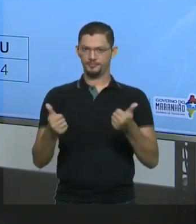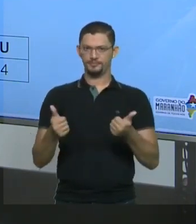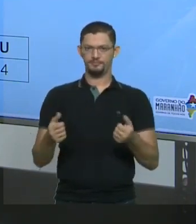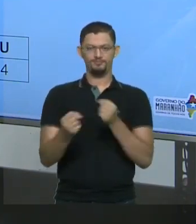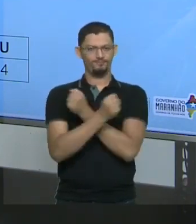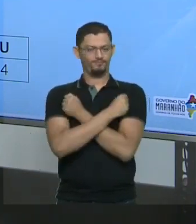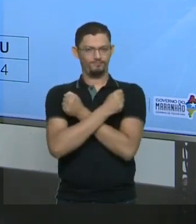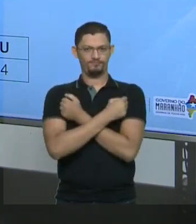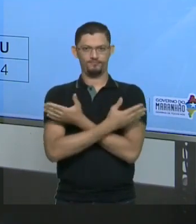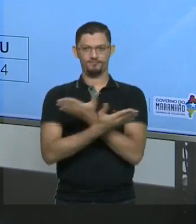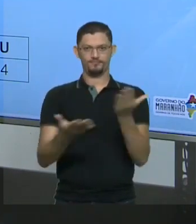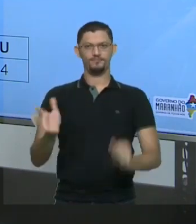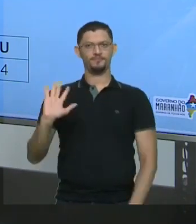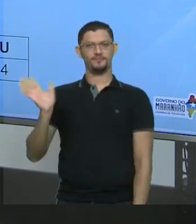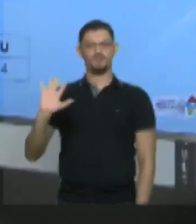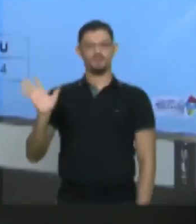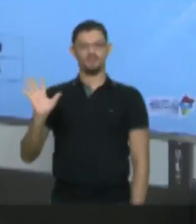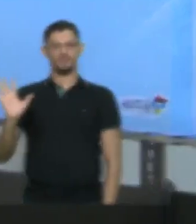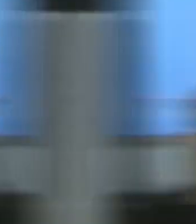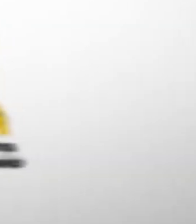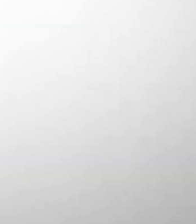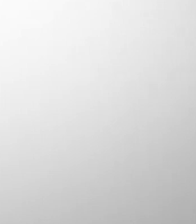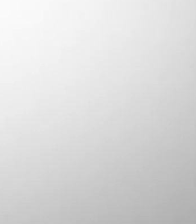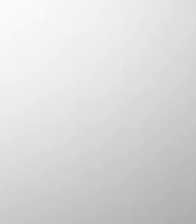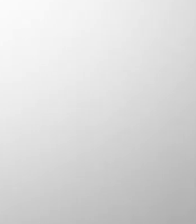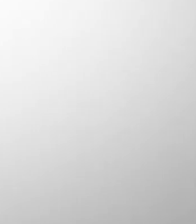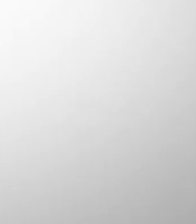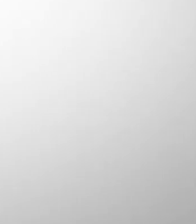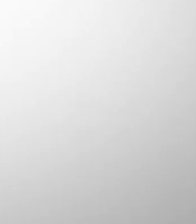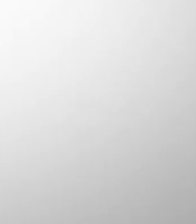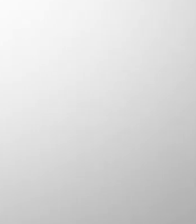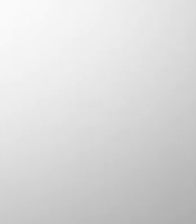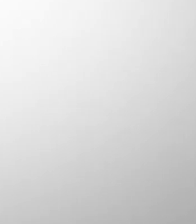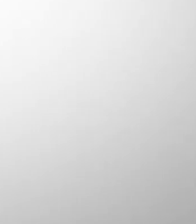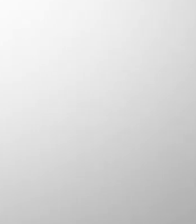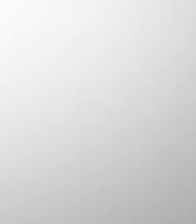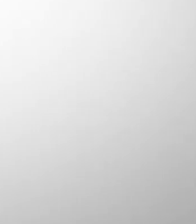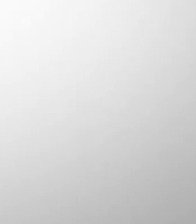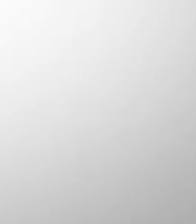valeu. forte abraço. Até a próxima. E fui! Fui! Fui! Fui!